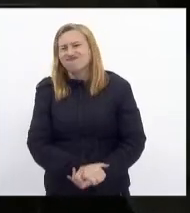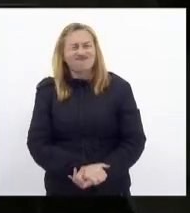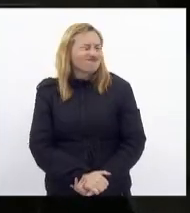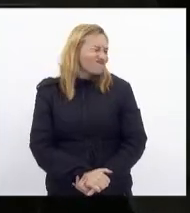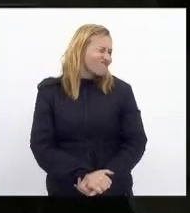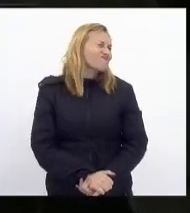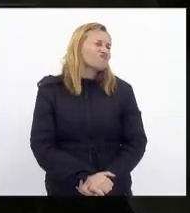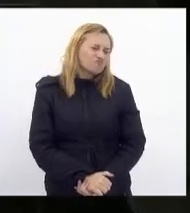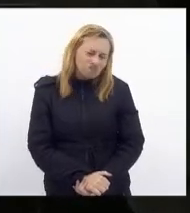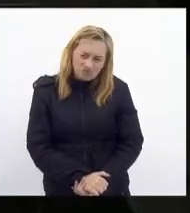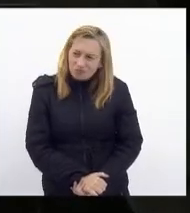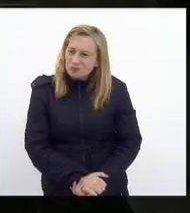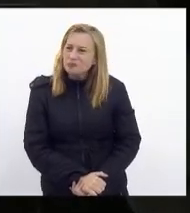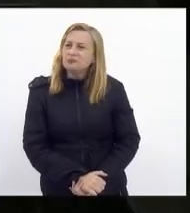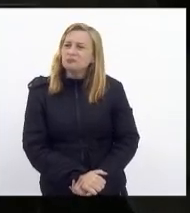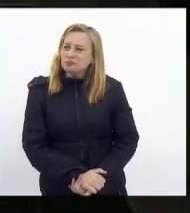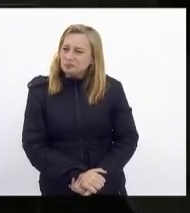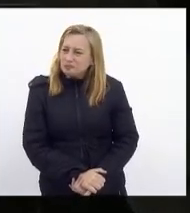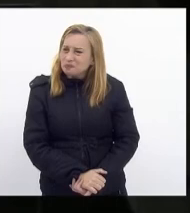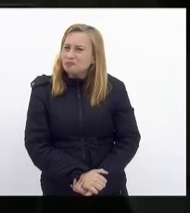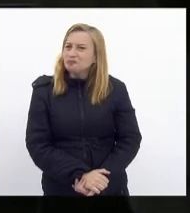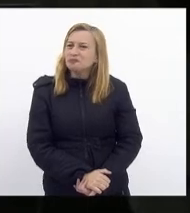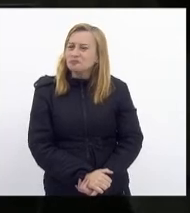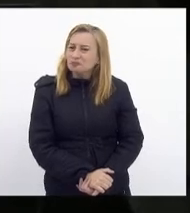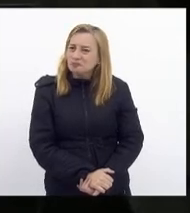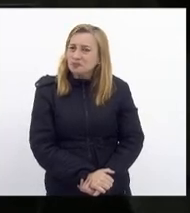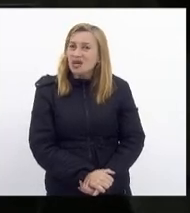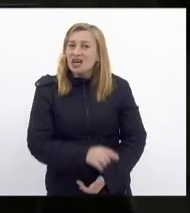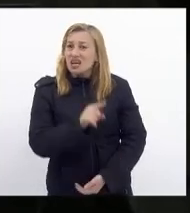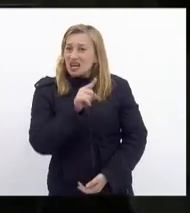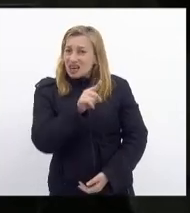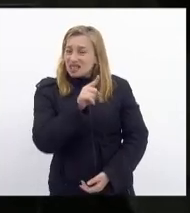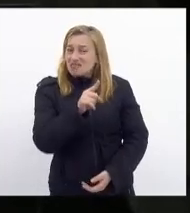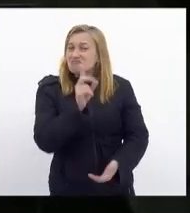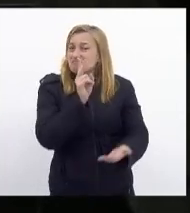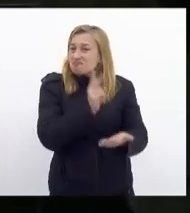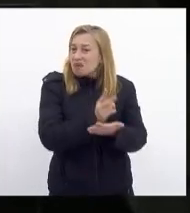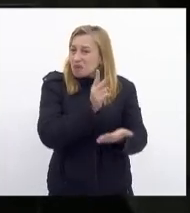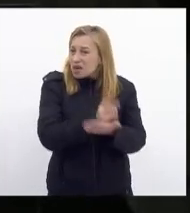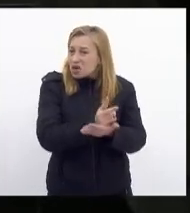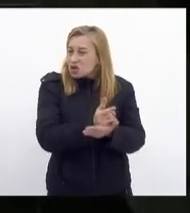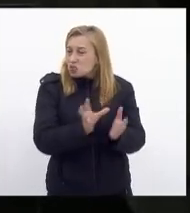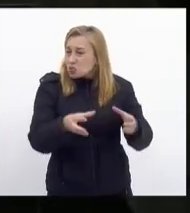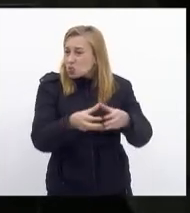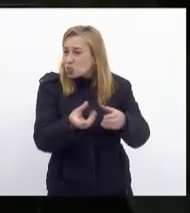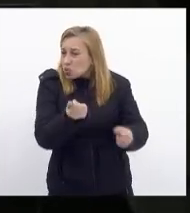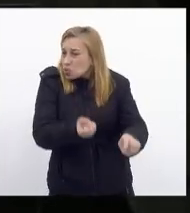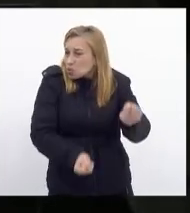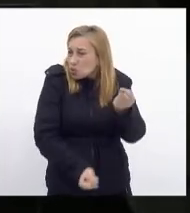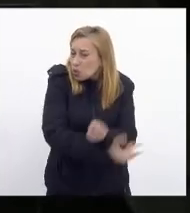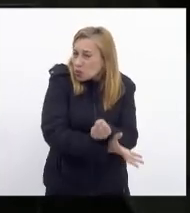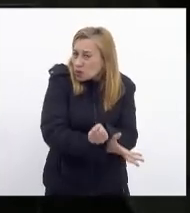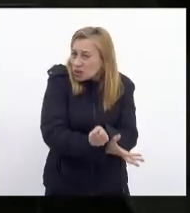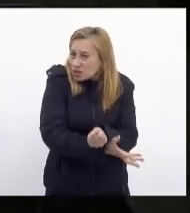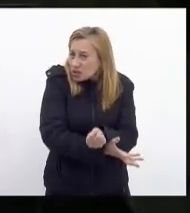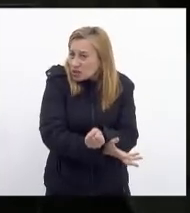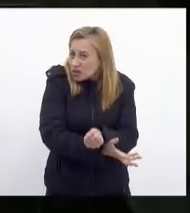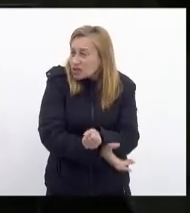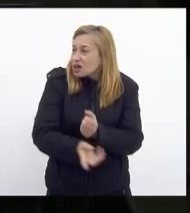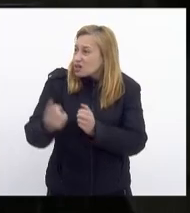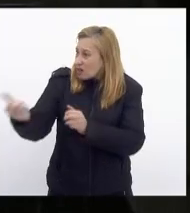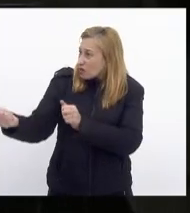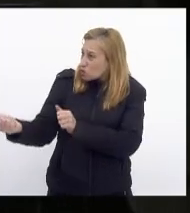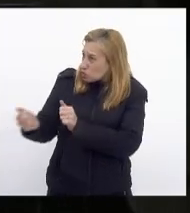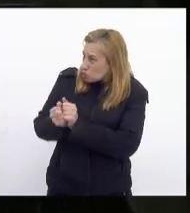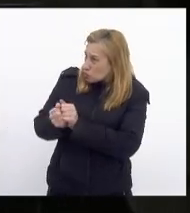inacreditável esta mesma corrupção que levou e a senhora foi minha parceira